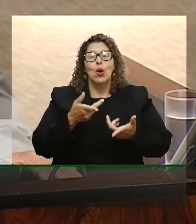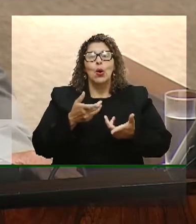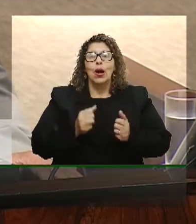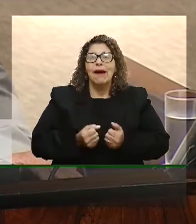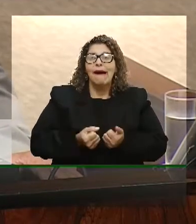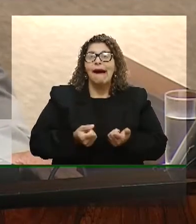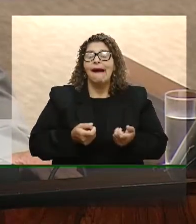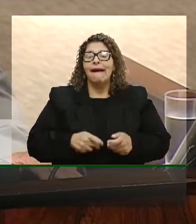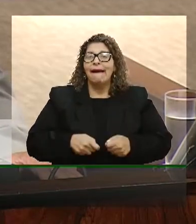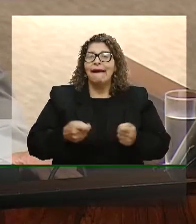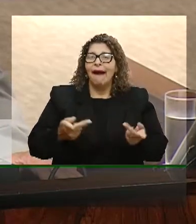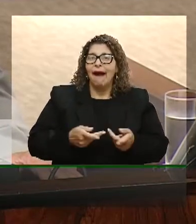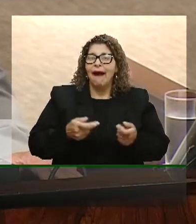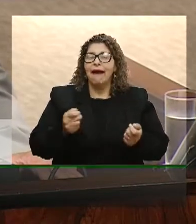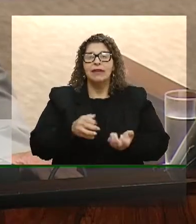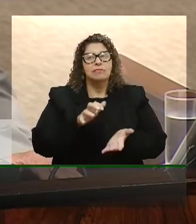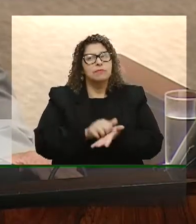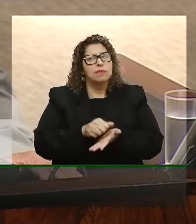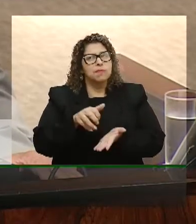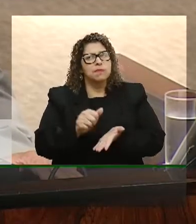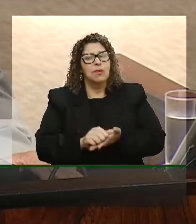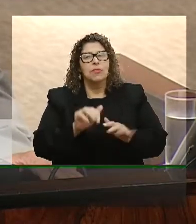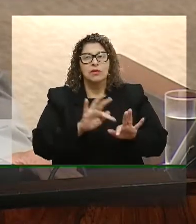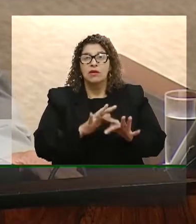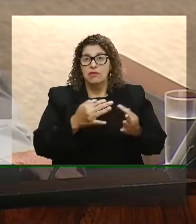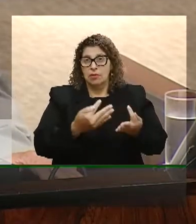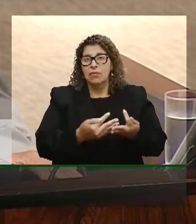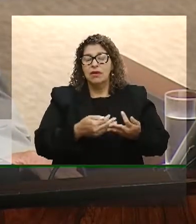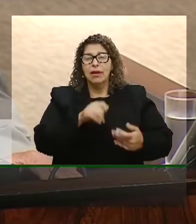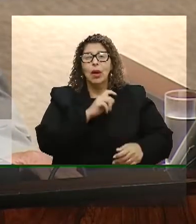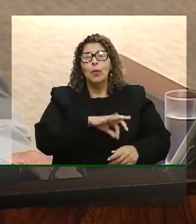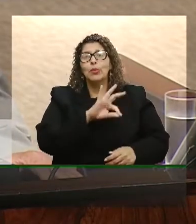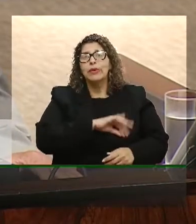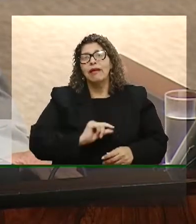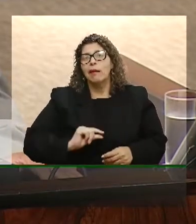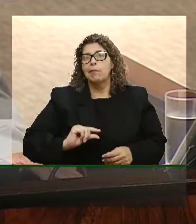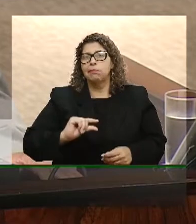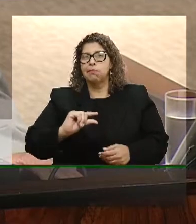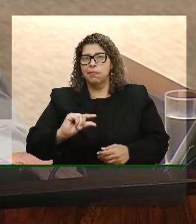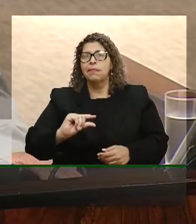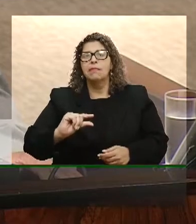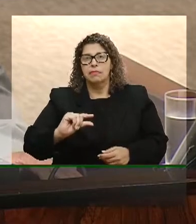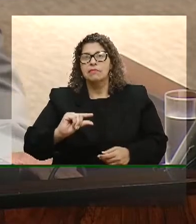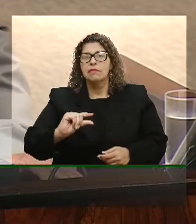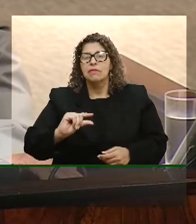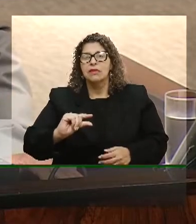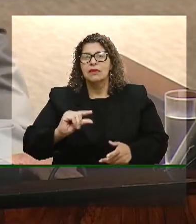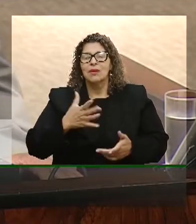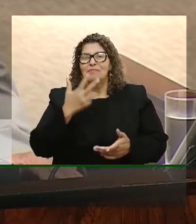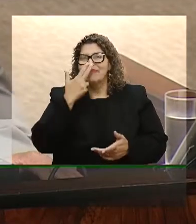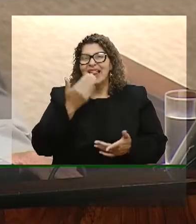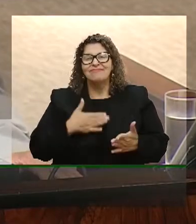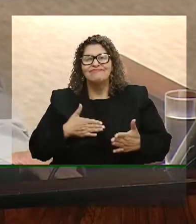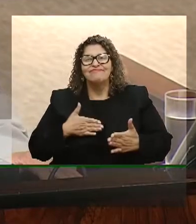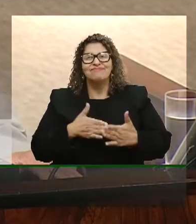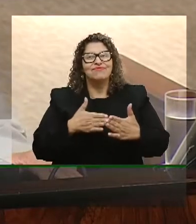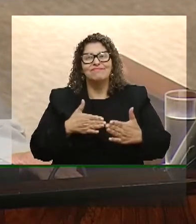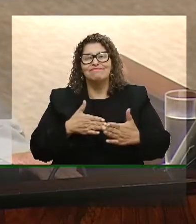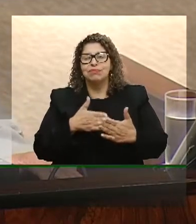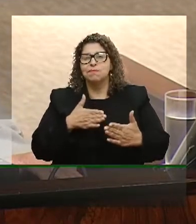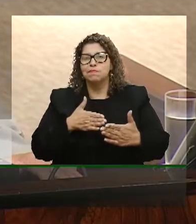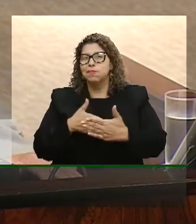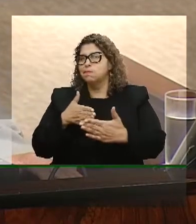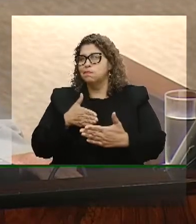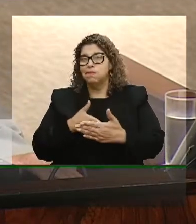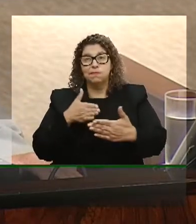precarizar trabalho, reduzir salários, significa colocar uma vigorosa trava no crescimento do